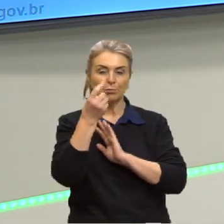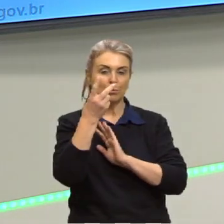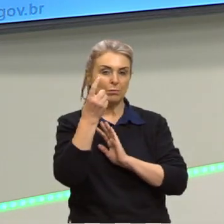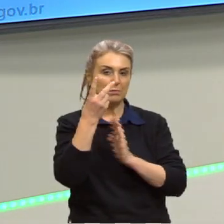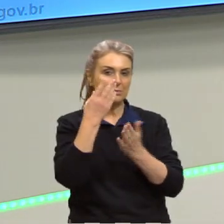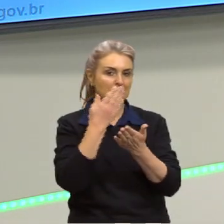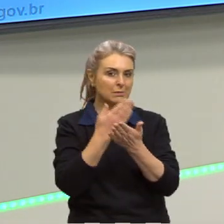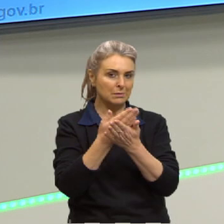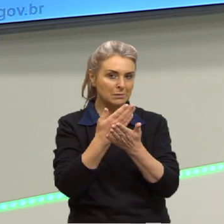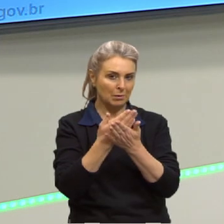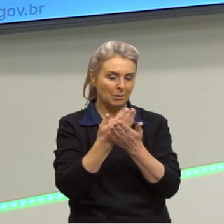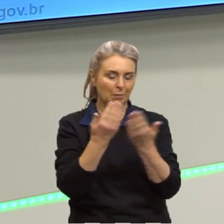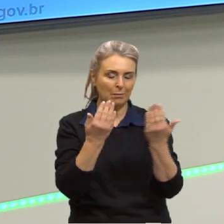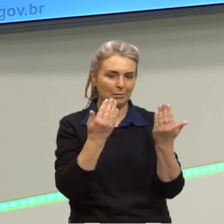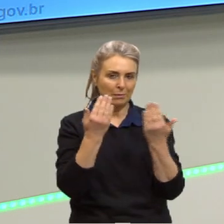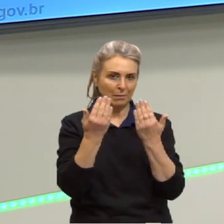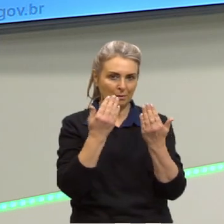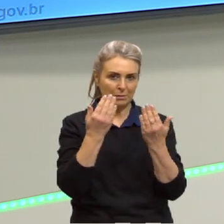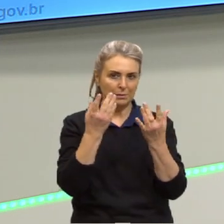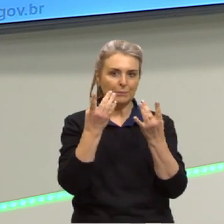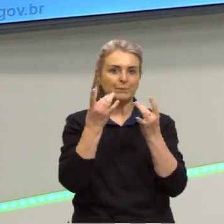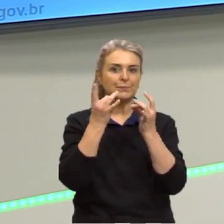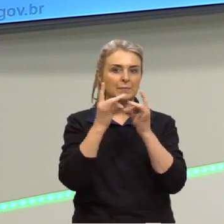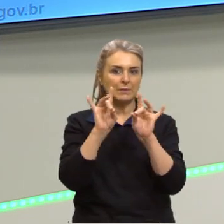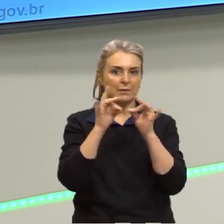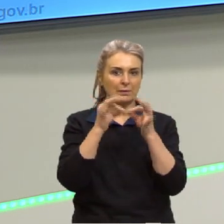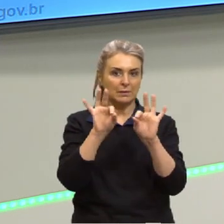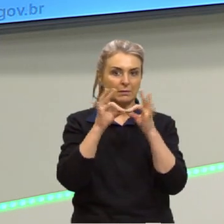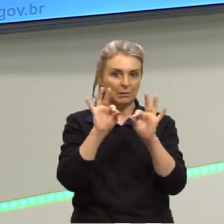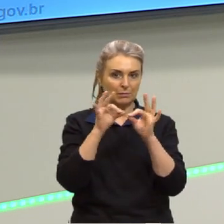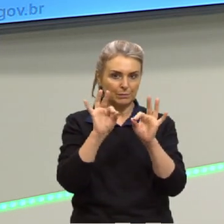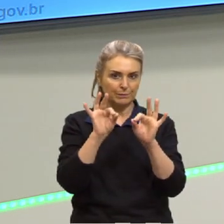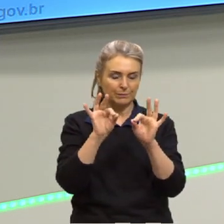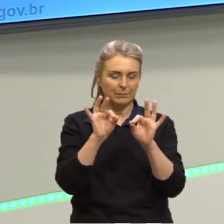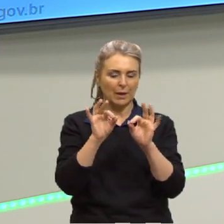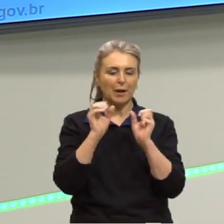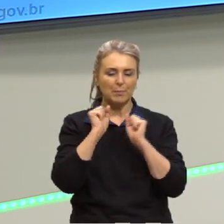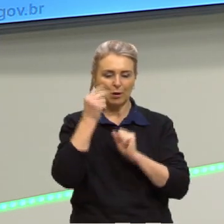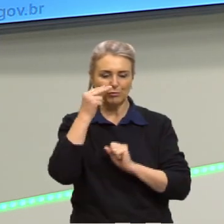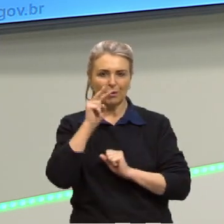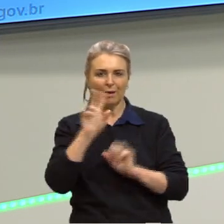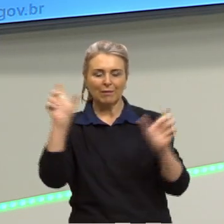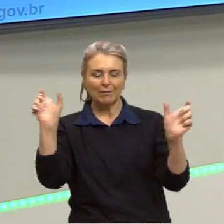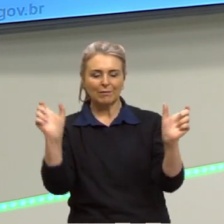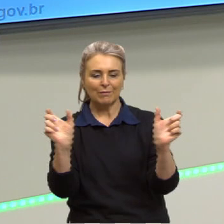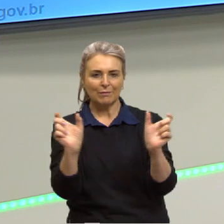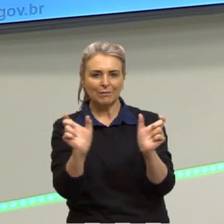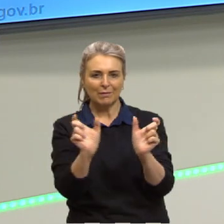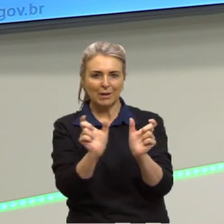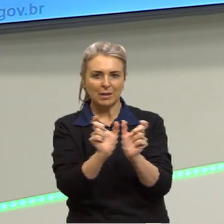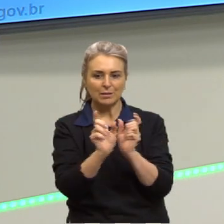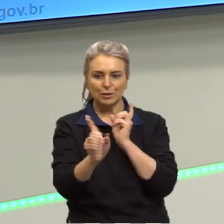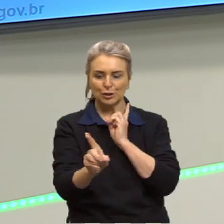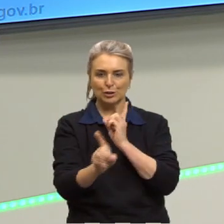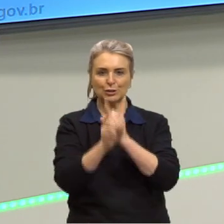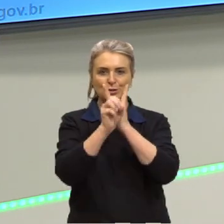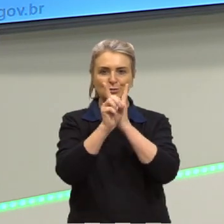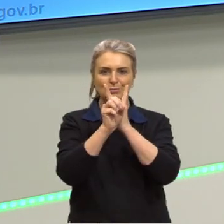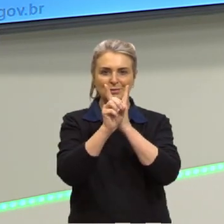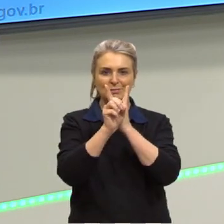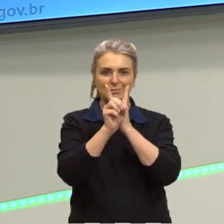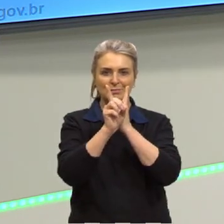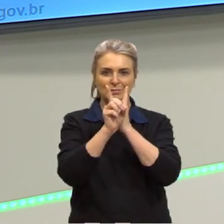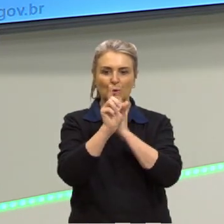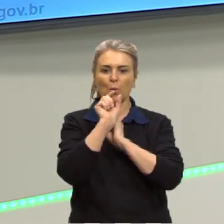vocês vão estar com isso na ponta da língua. E vocês vão ser capazes de olhar para qualquer frase que vocês tiverem que analisar em